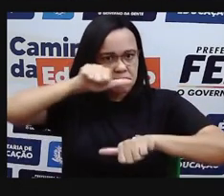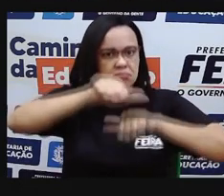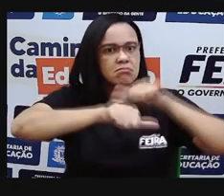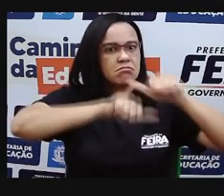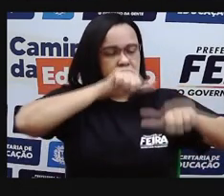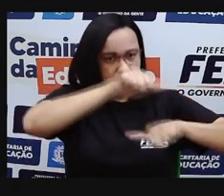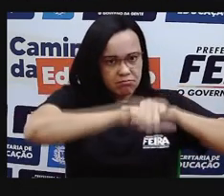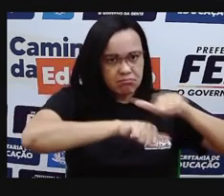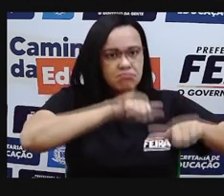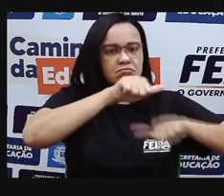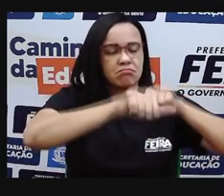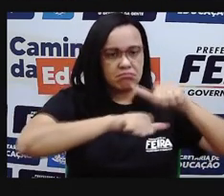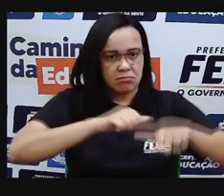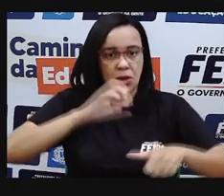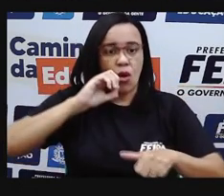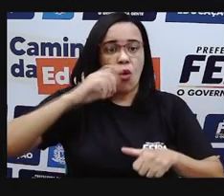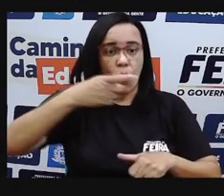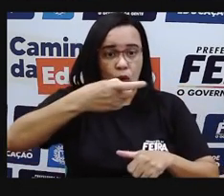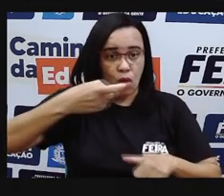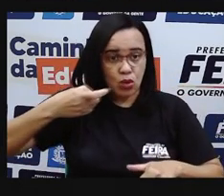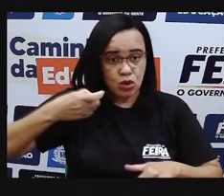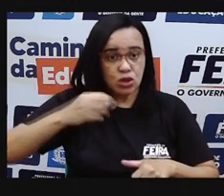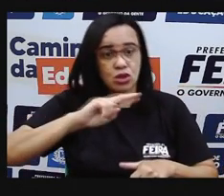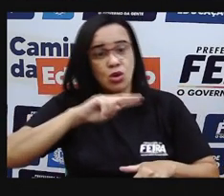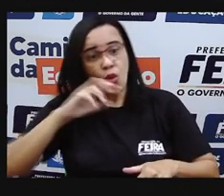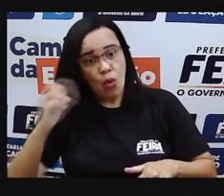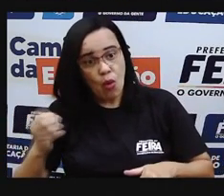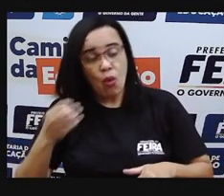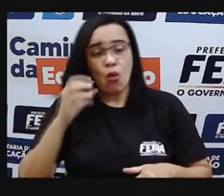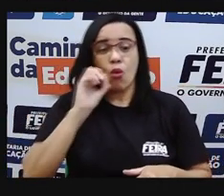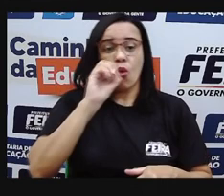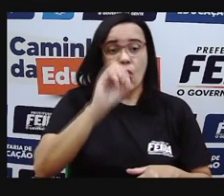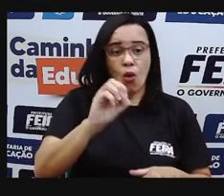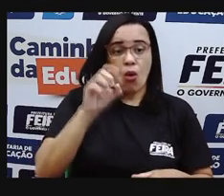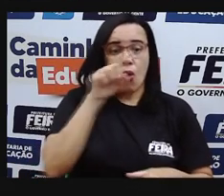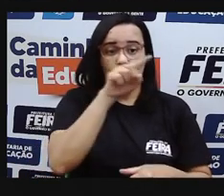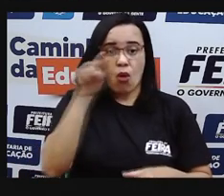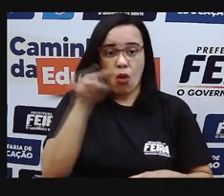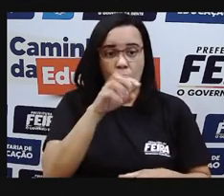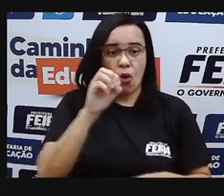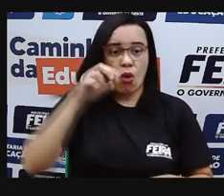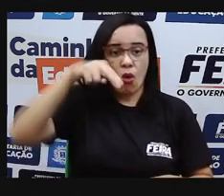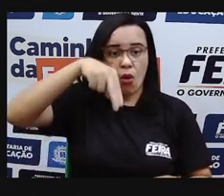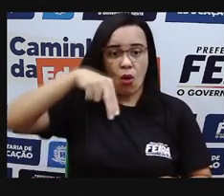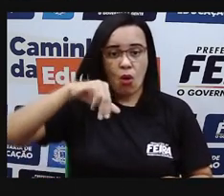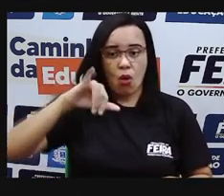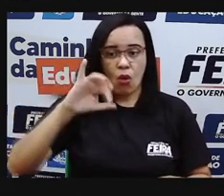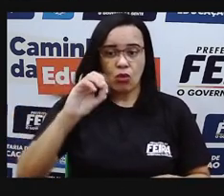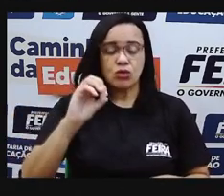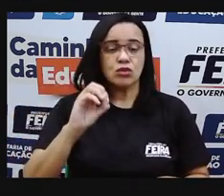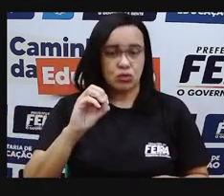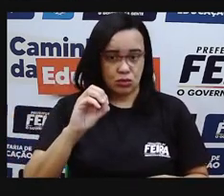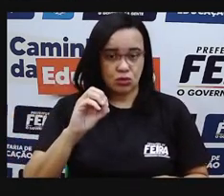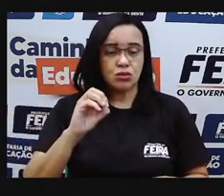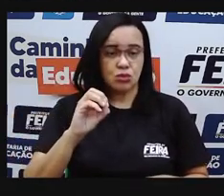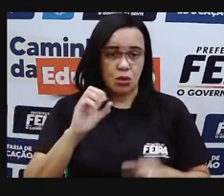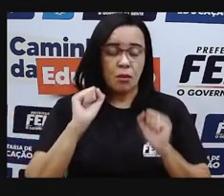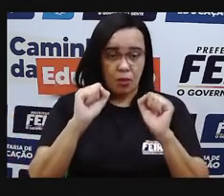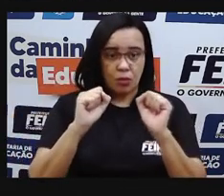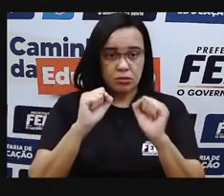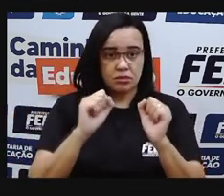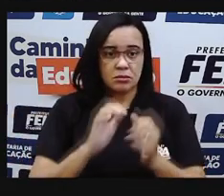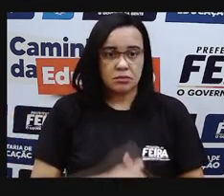oxigênio e ozônio. Gás e ozônio produzido constantemente, né? Na nossa atmosfera.